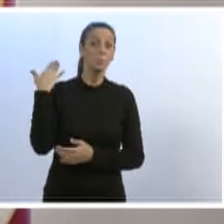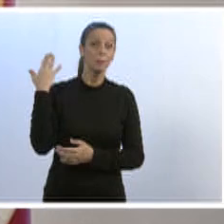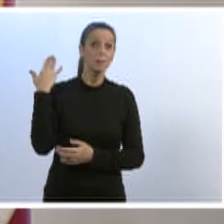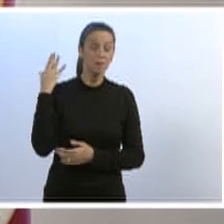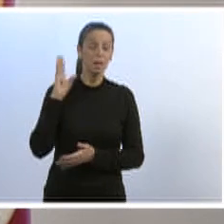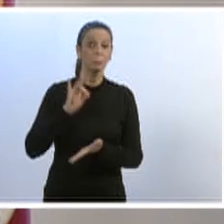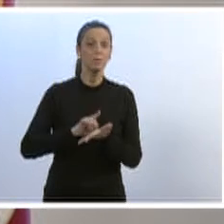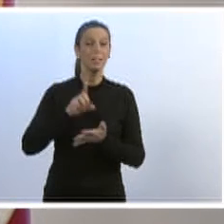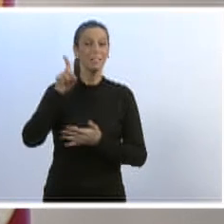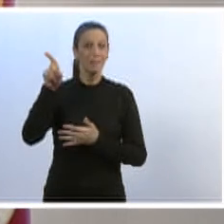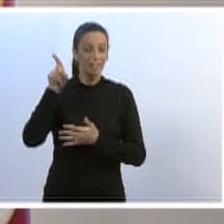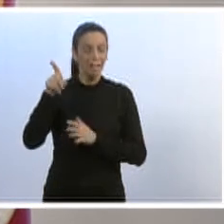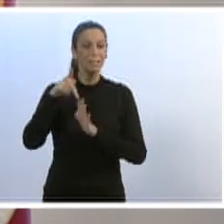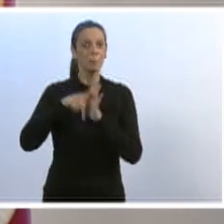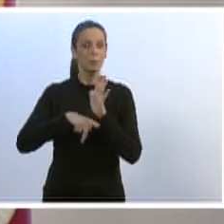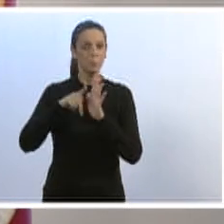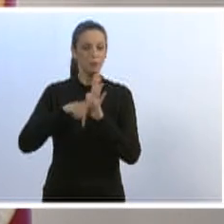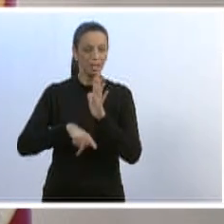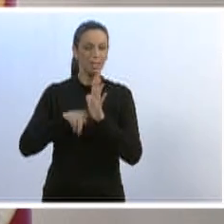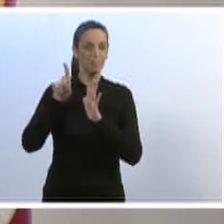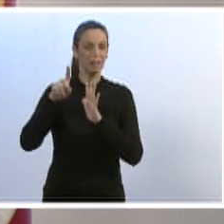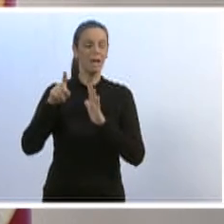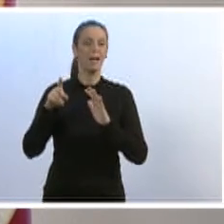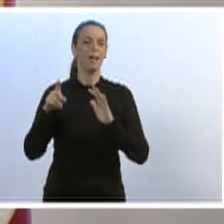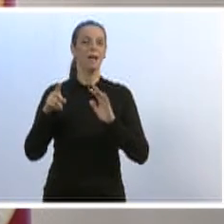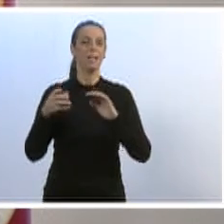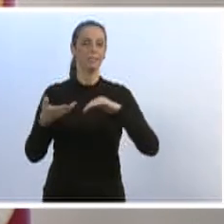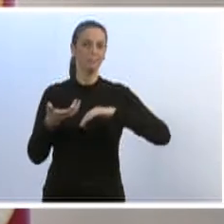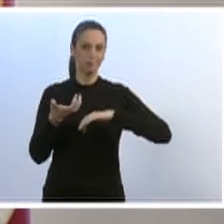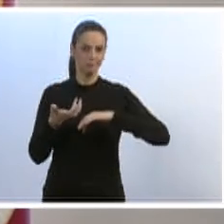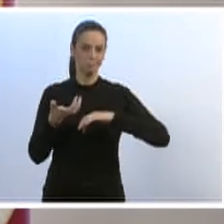famigerado projeto estava tramitando no Congresso Nacional. Muito obrigado.